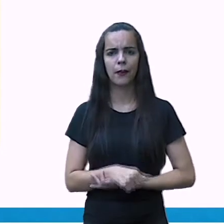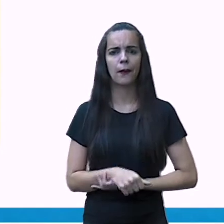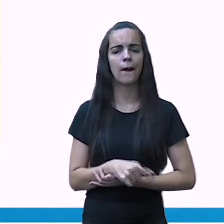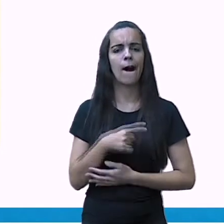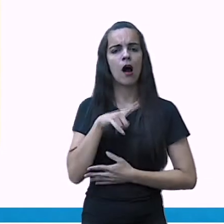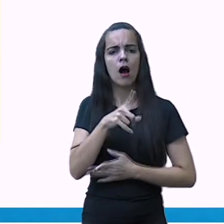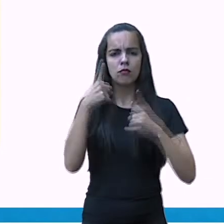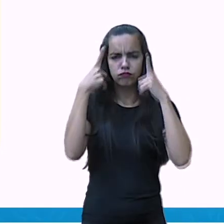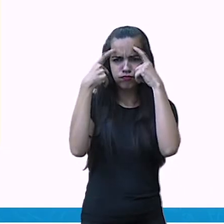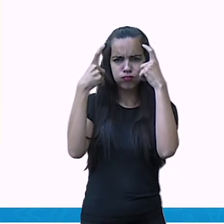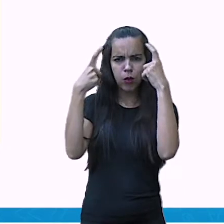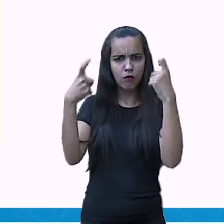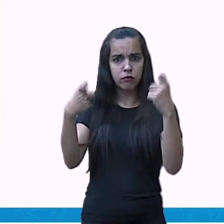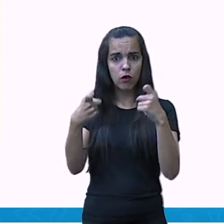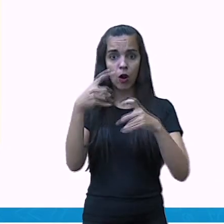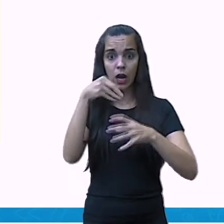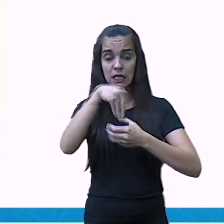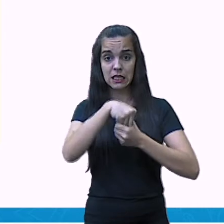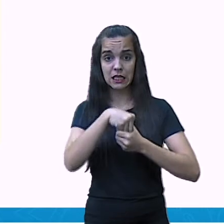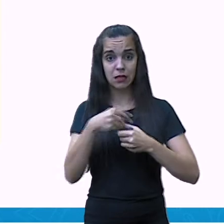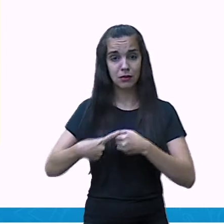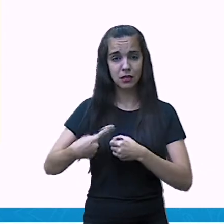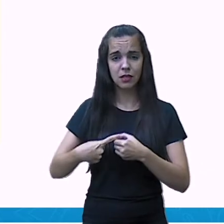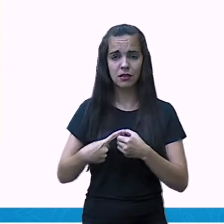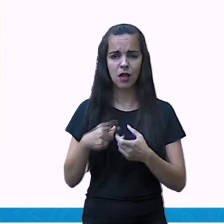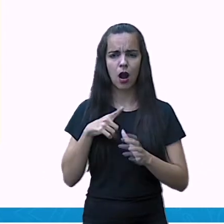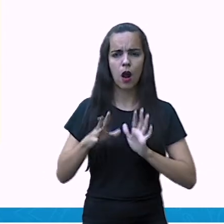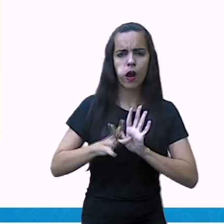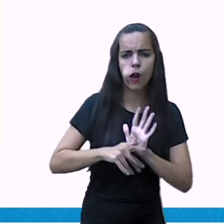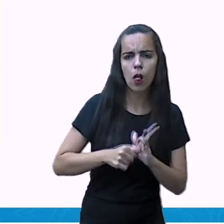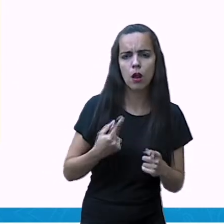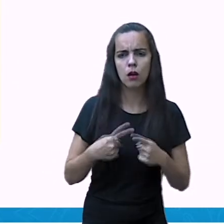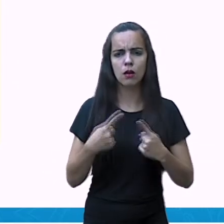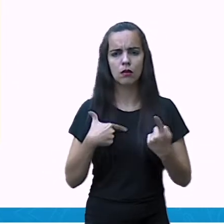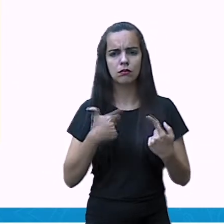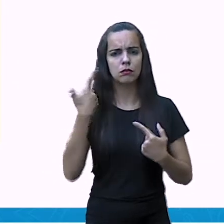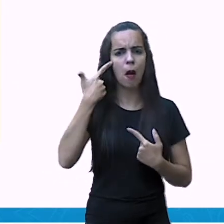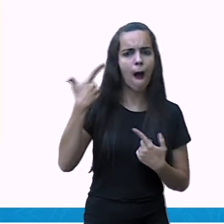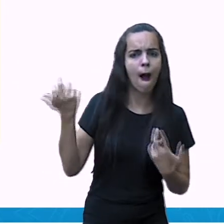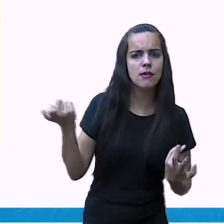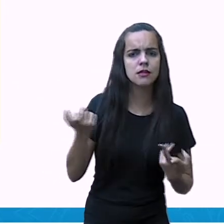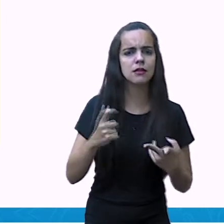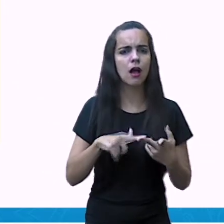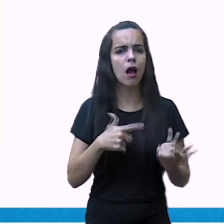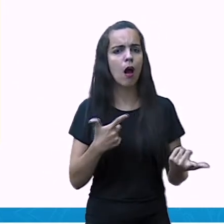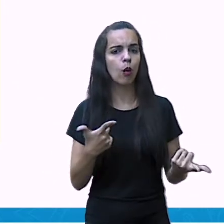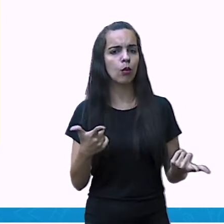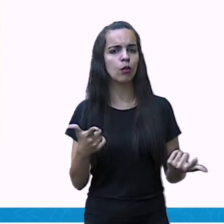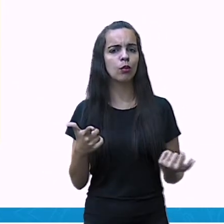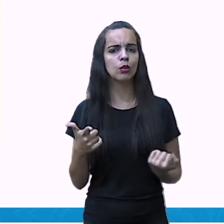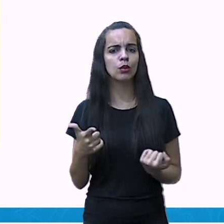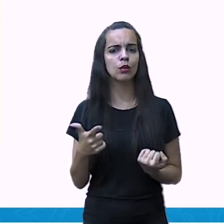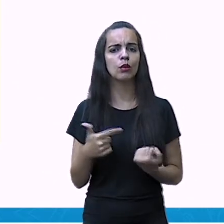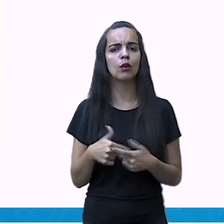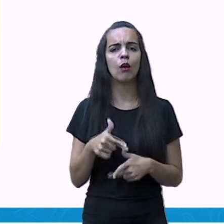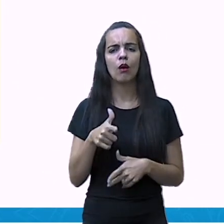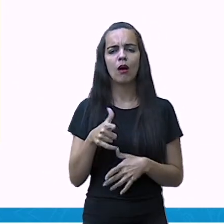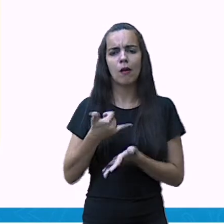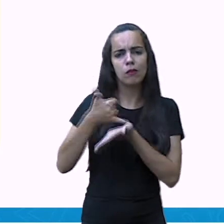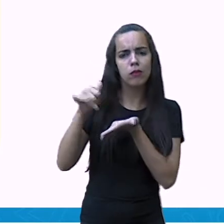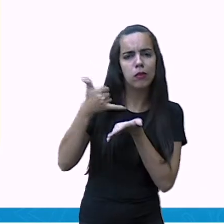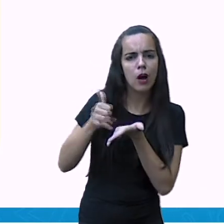urbana, furtos, roubos, sequestro, tráfico de drogas e assassinatos, que atingem principalmente